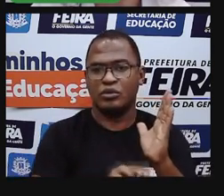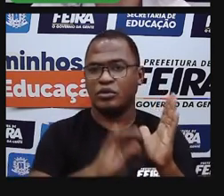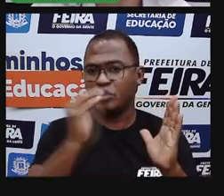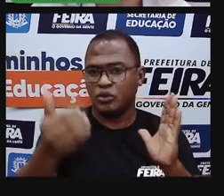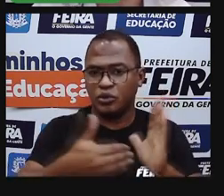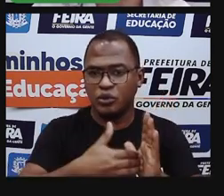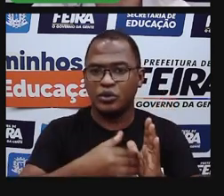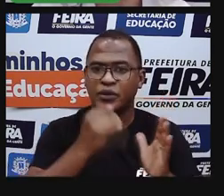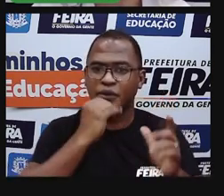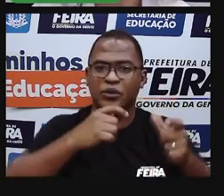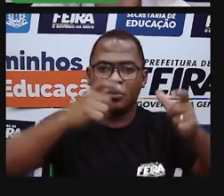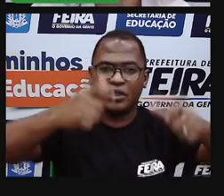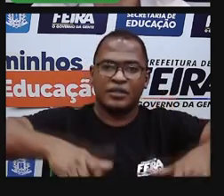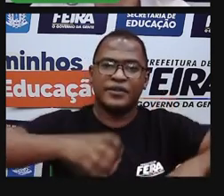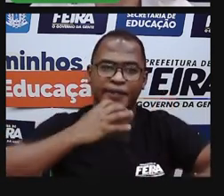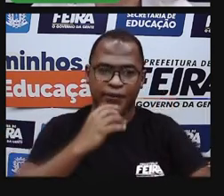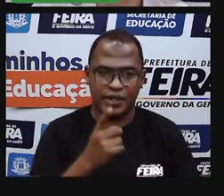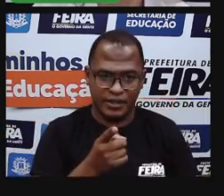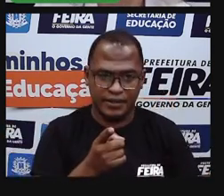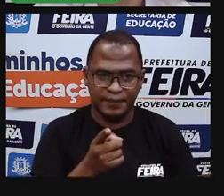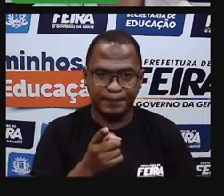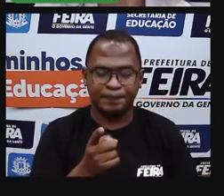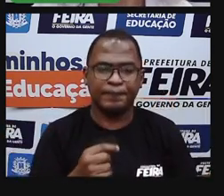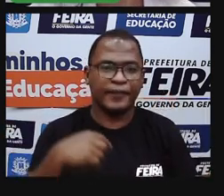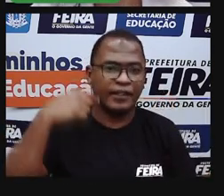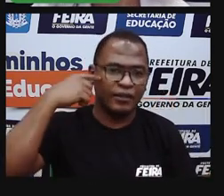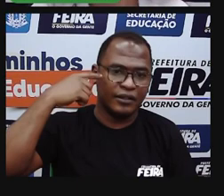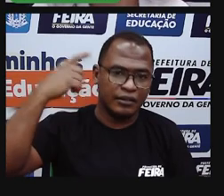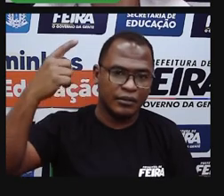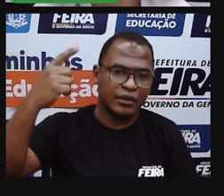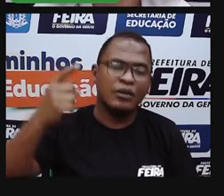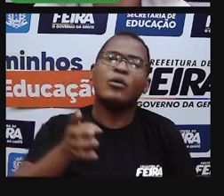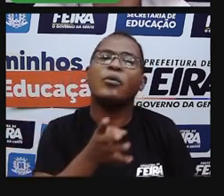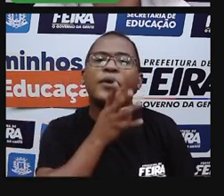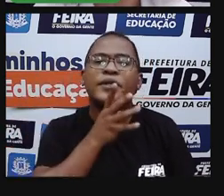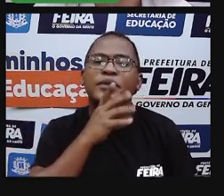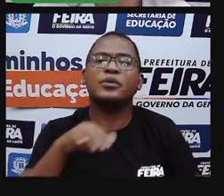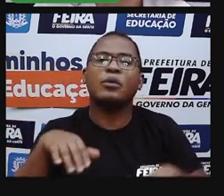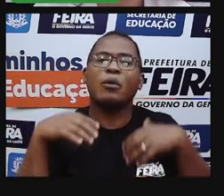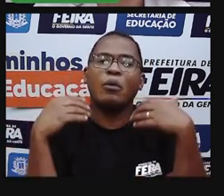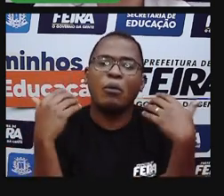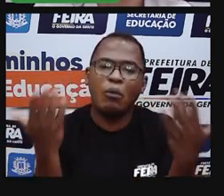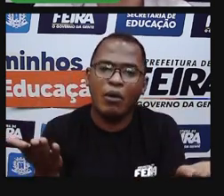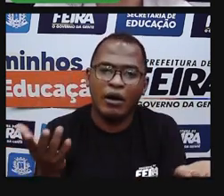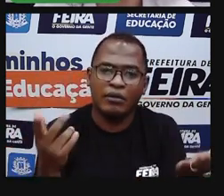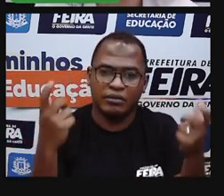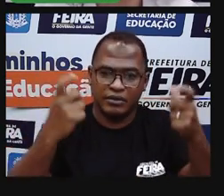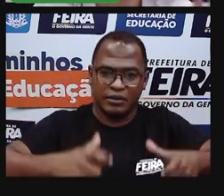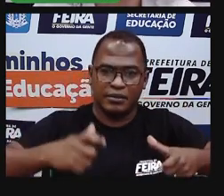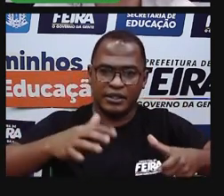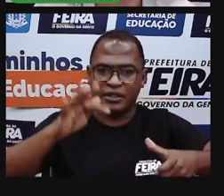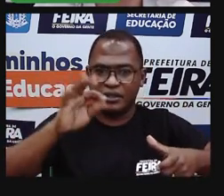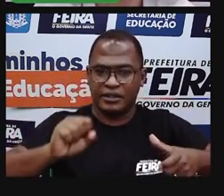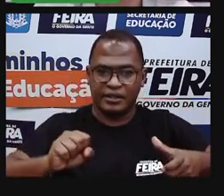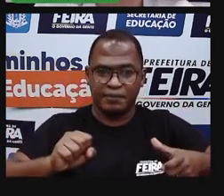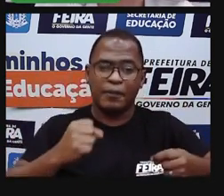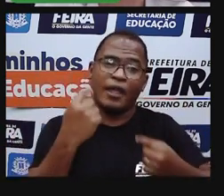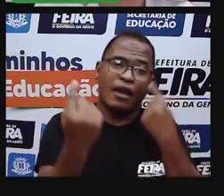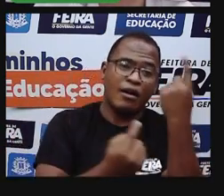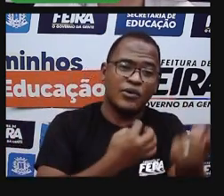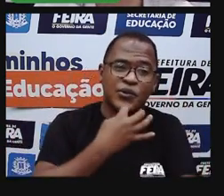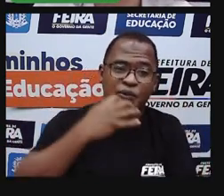bairros que você conhece, tá bom? Então, vocês vão lembrar quais são os bairros que eu conheço da minha cidade, porque tem gente que não conhece quase